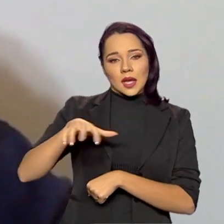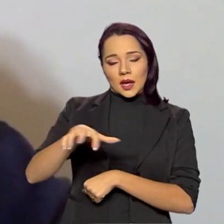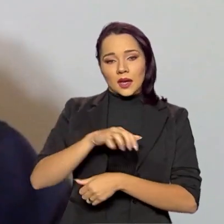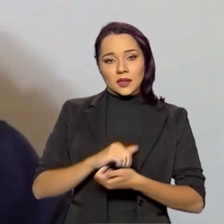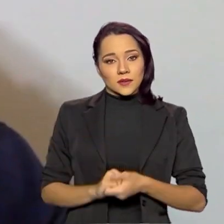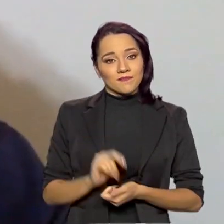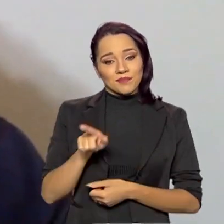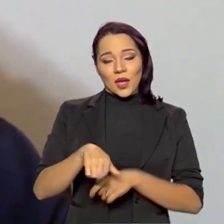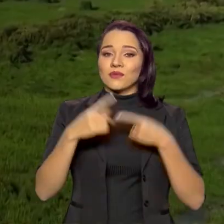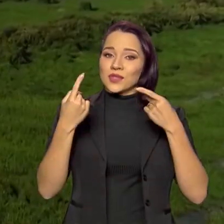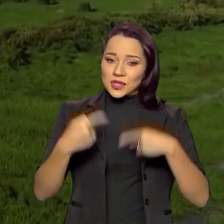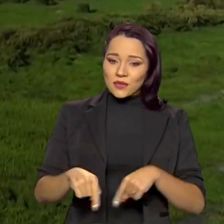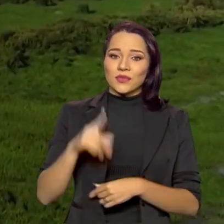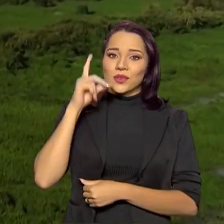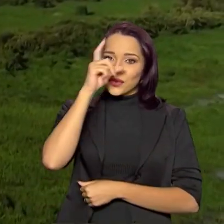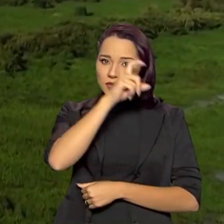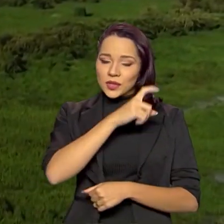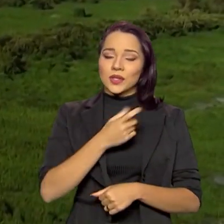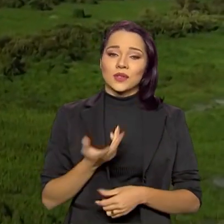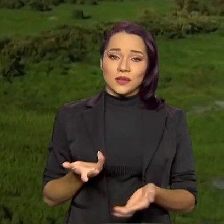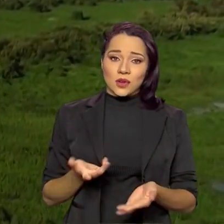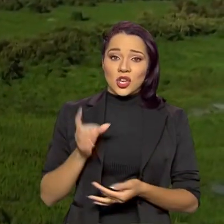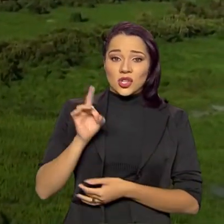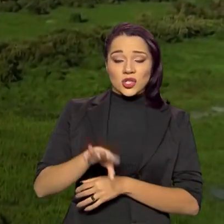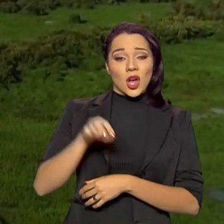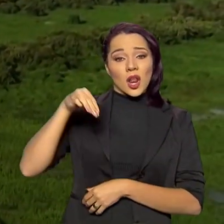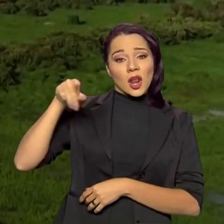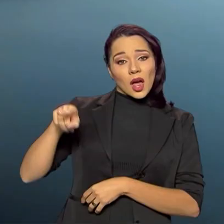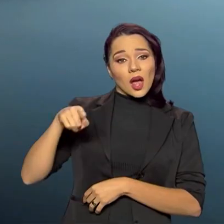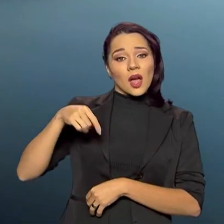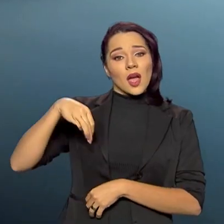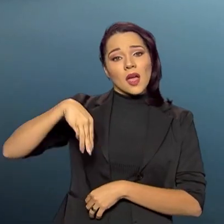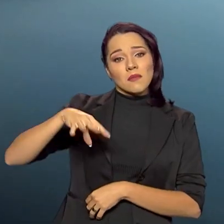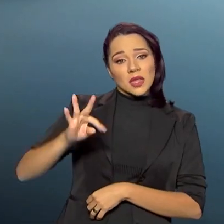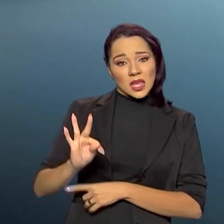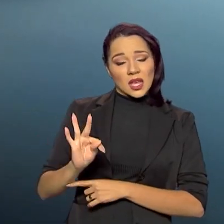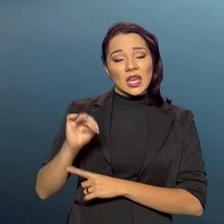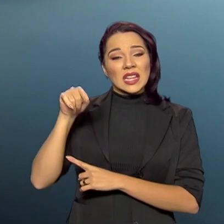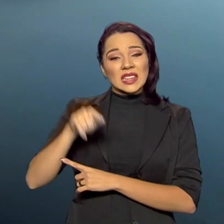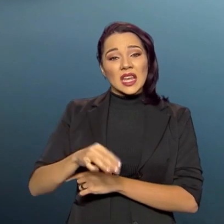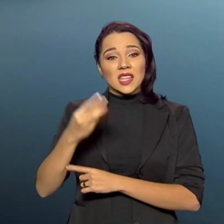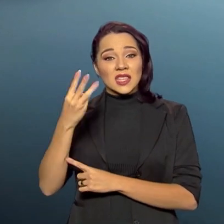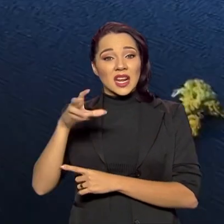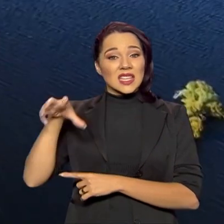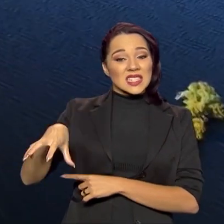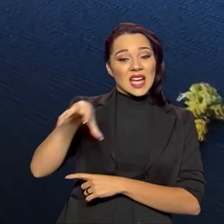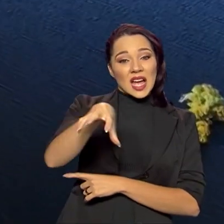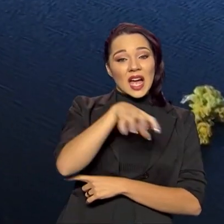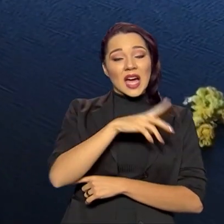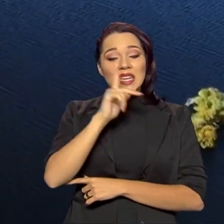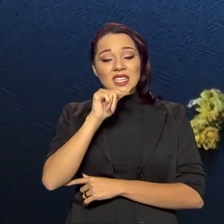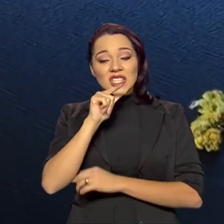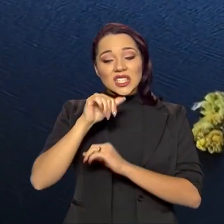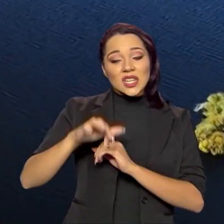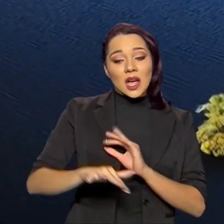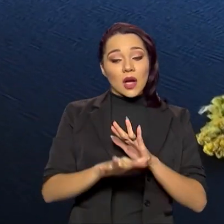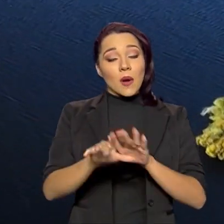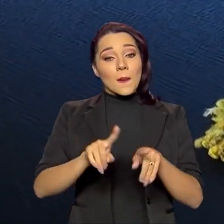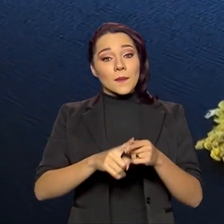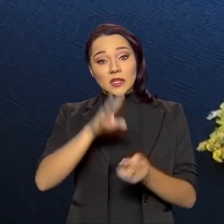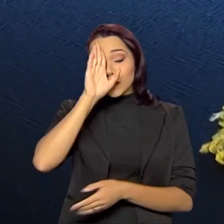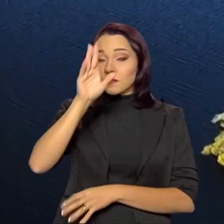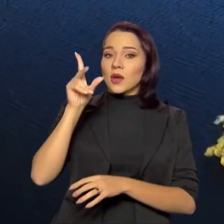É um desafio bastante complexo. Só em Mato Grosso nós temos três grandes áreas úmidas, mas a principal